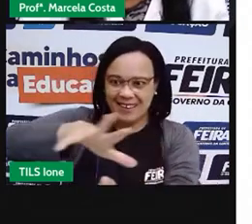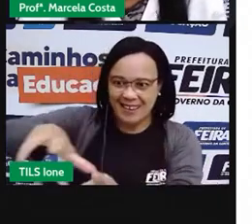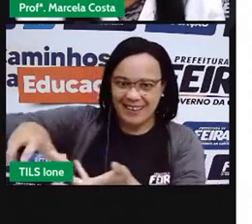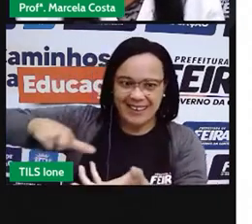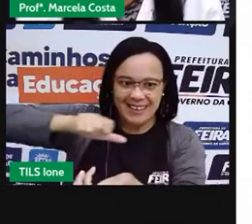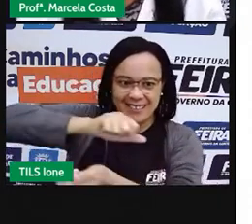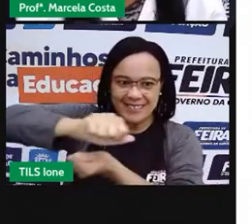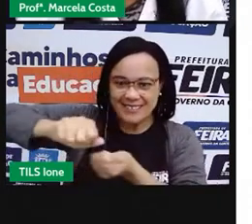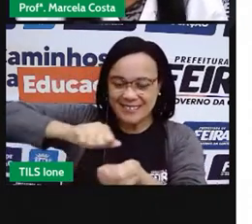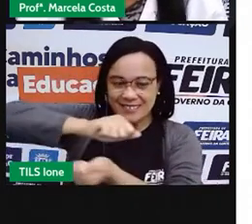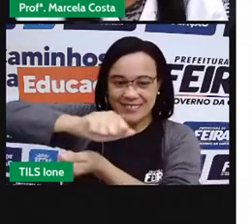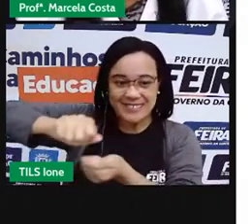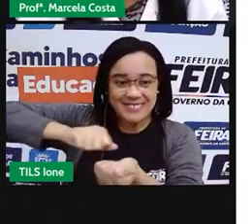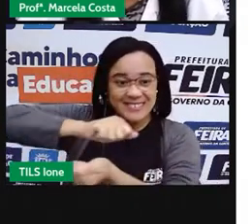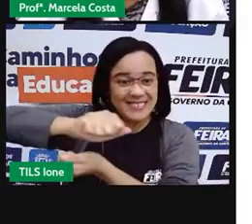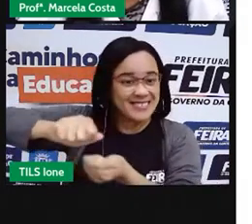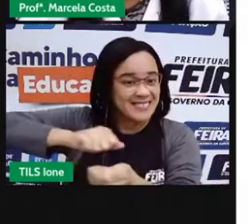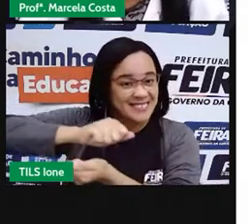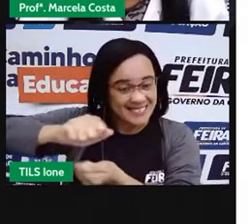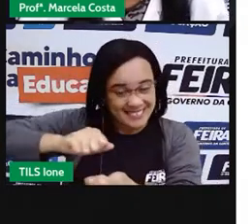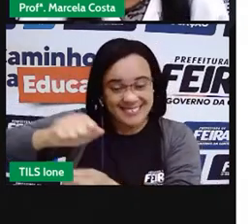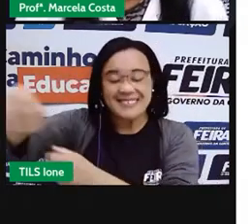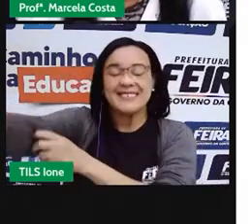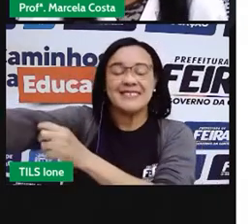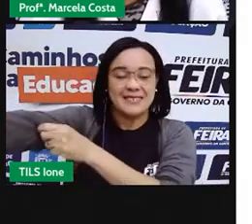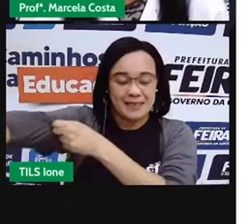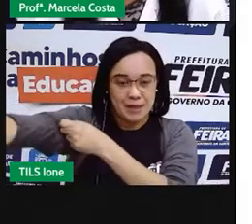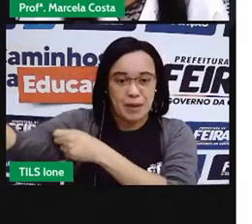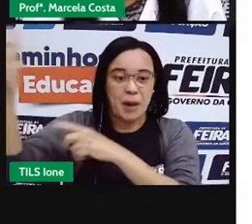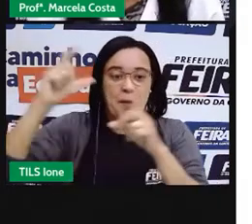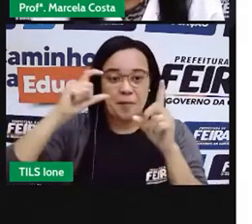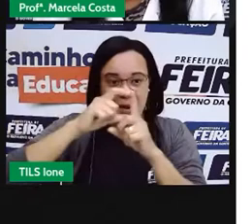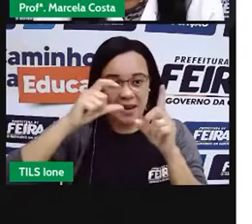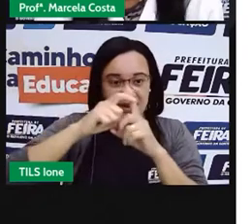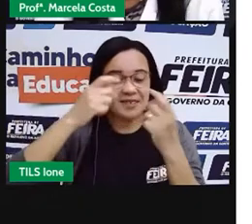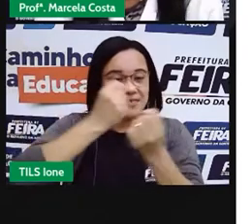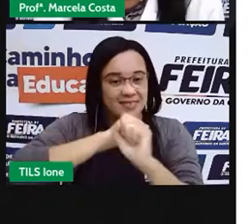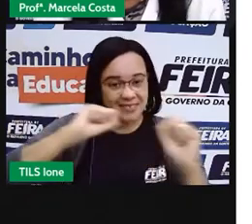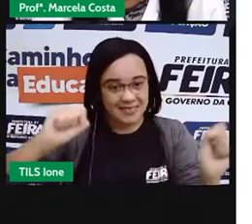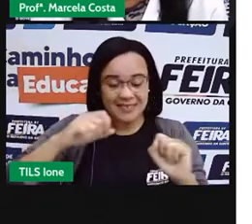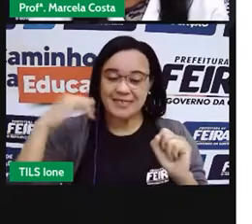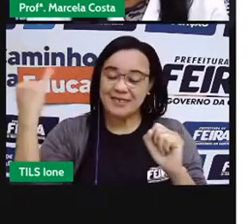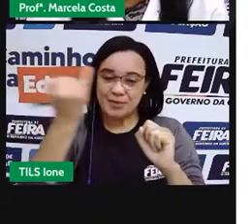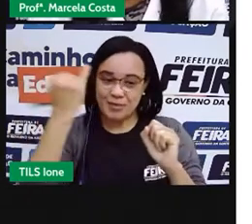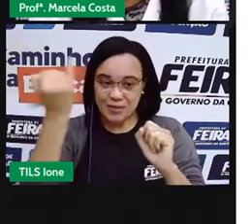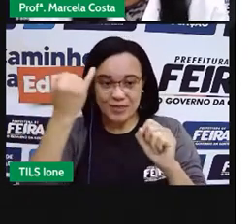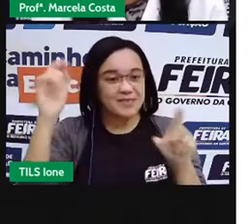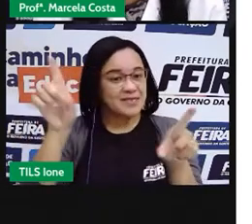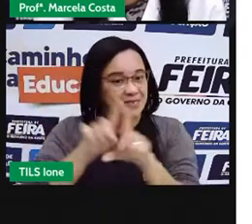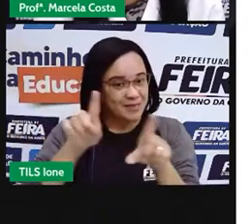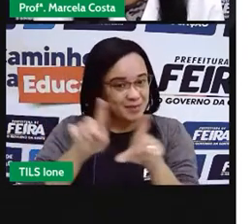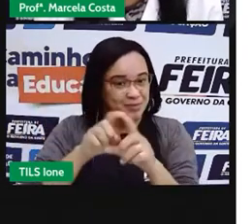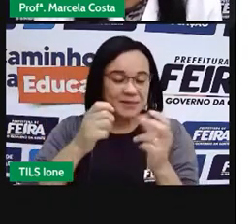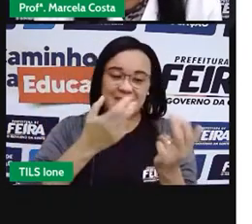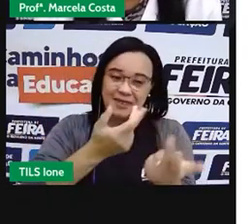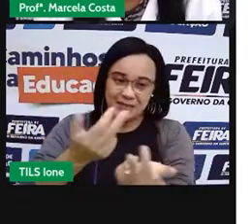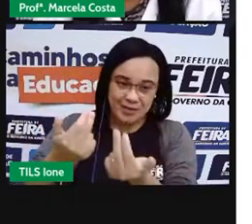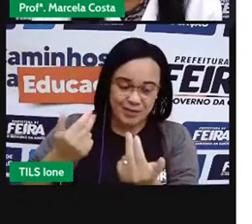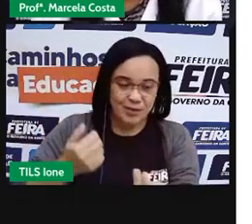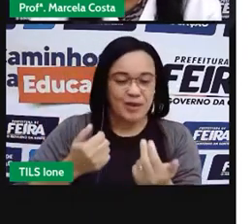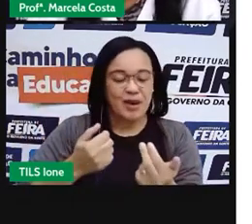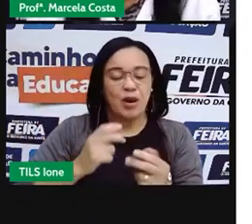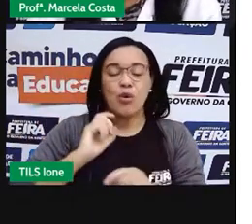significado muito importante para você. Com essa aula, vocês vão aprender a